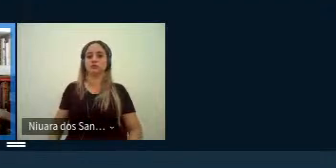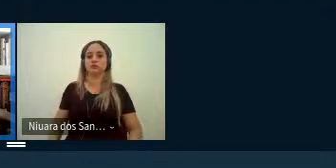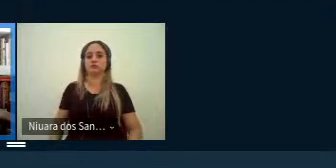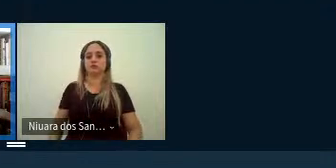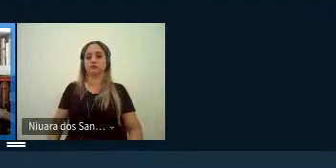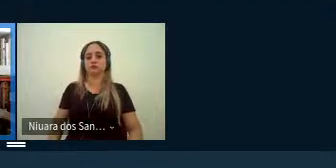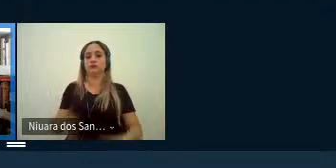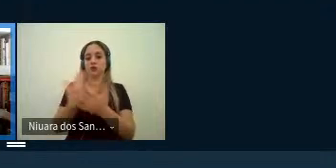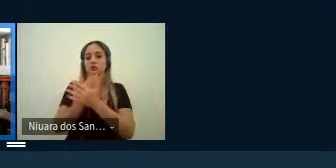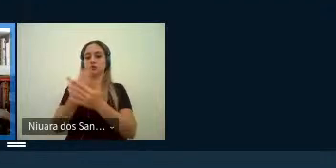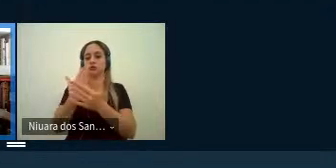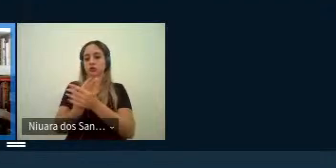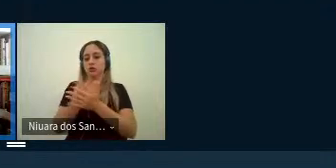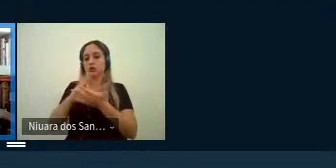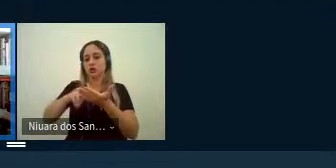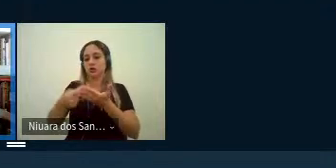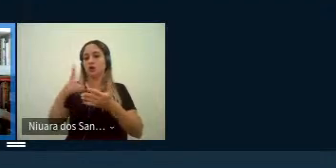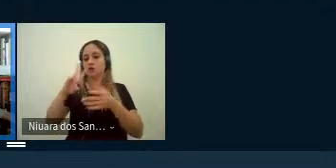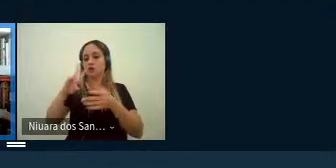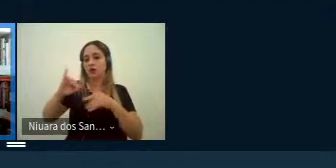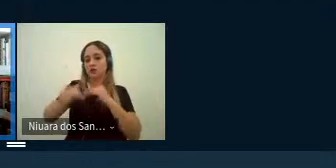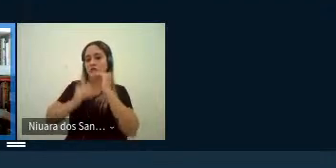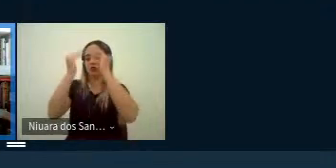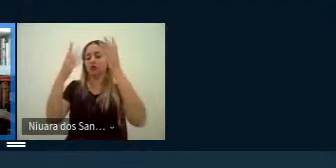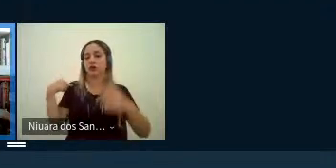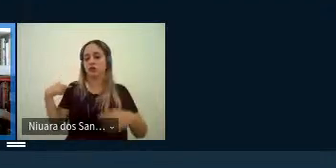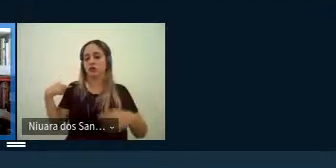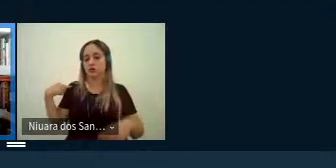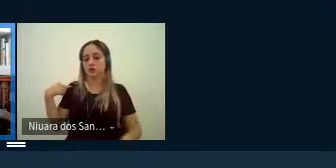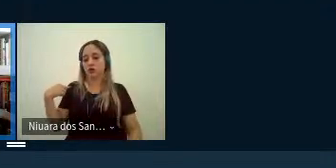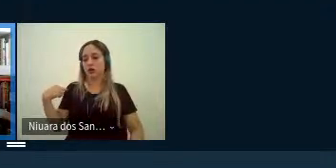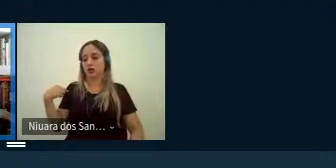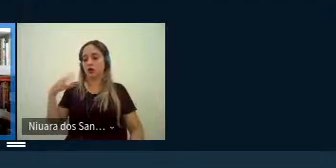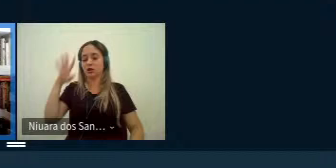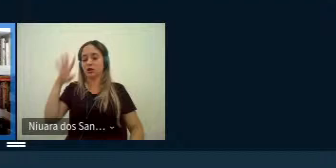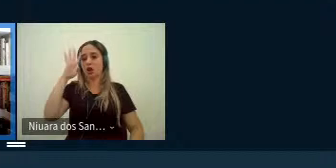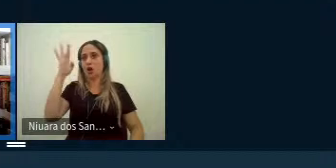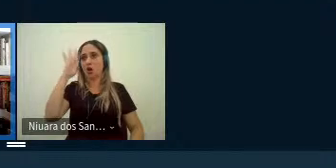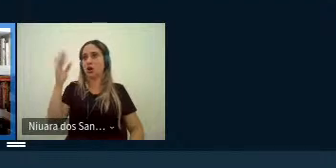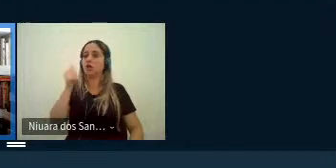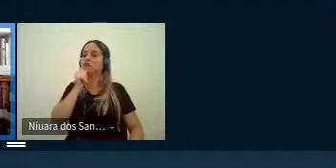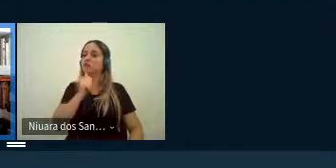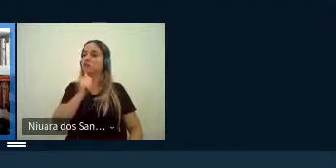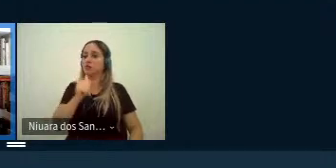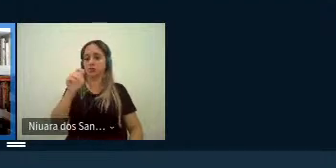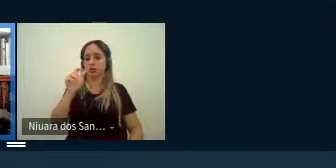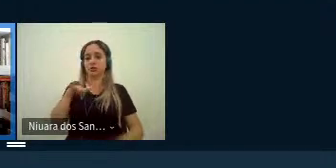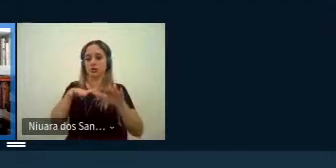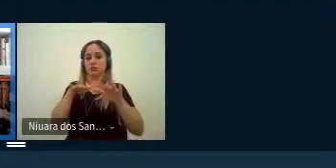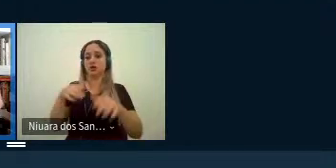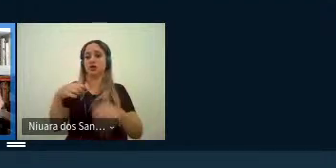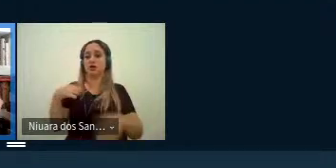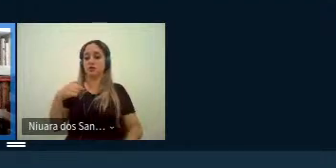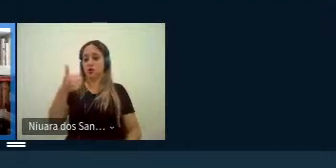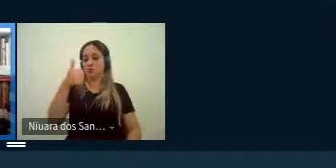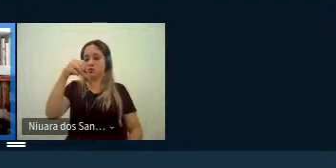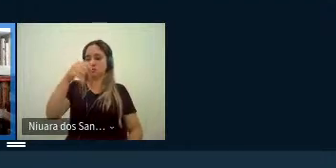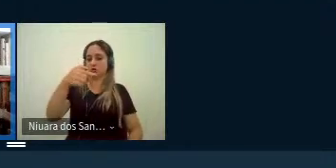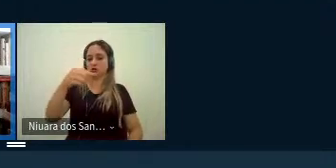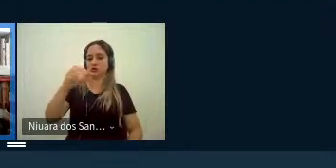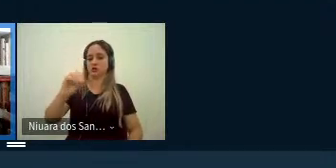estudos de tradução vão se desenvolvendo paralelamente a esse desenvolvimento da teoria feminista da década de 1970